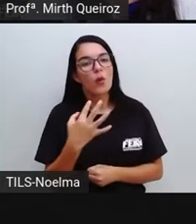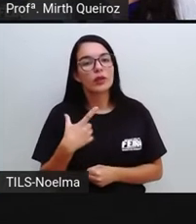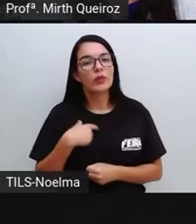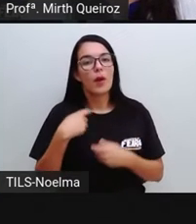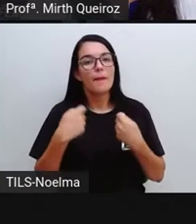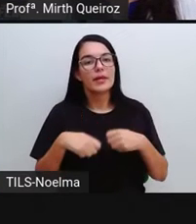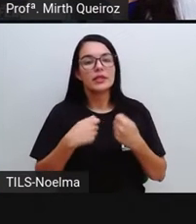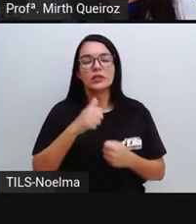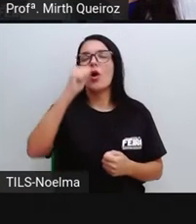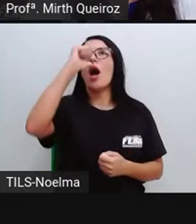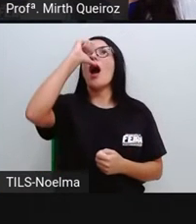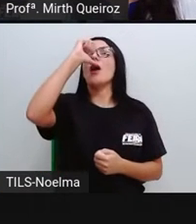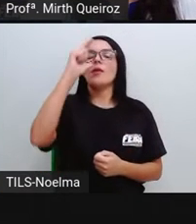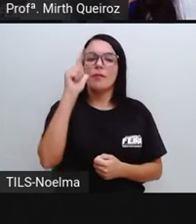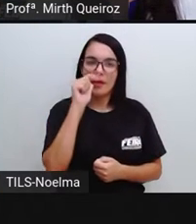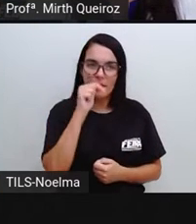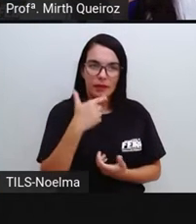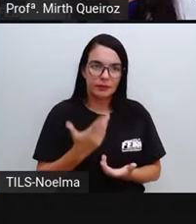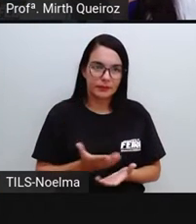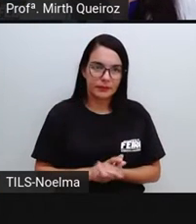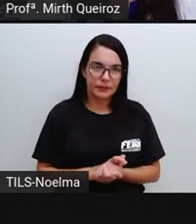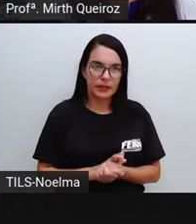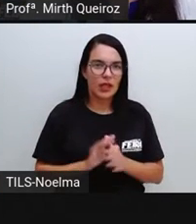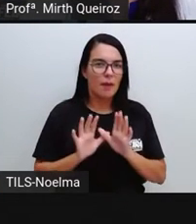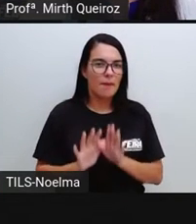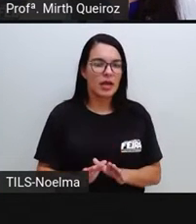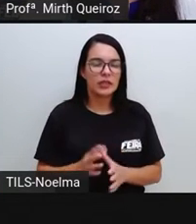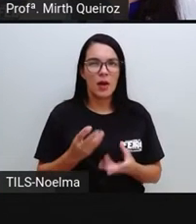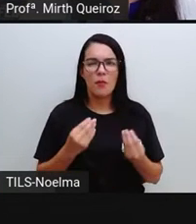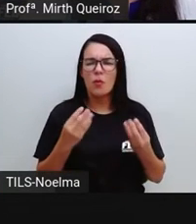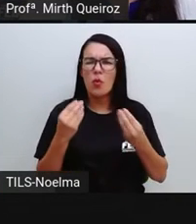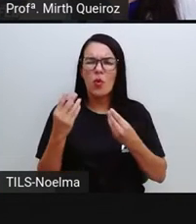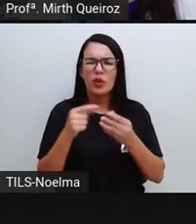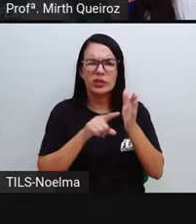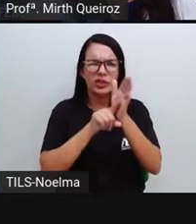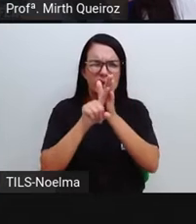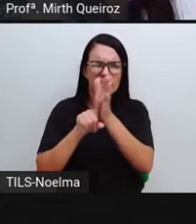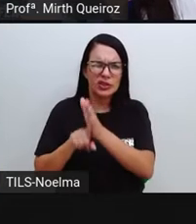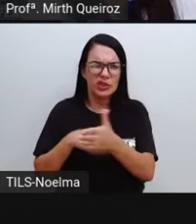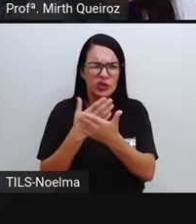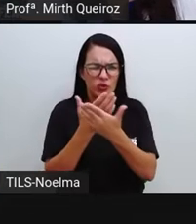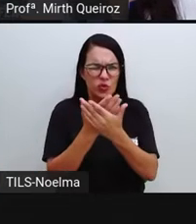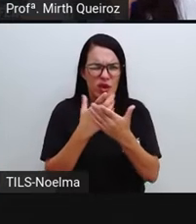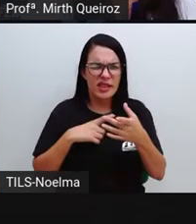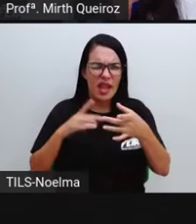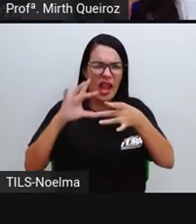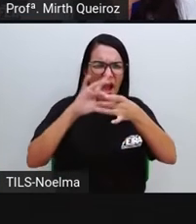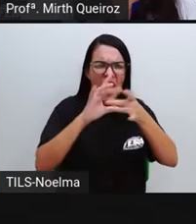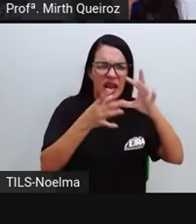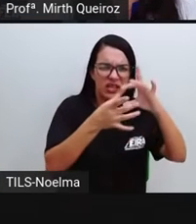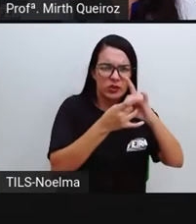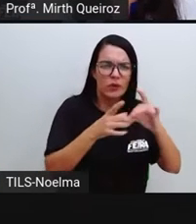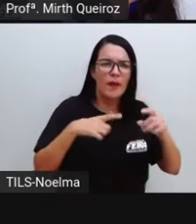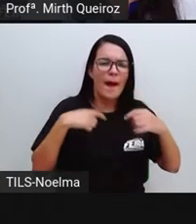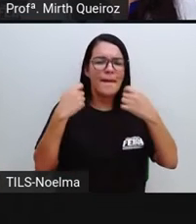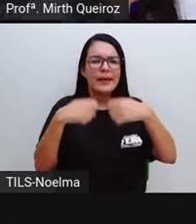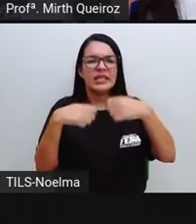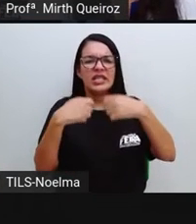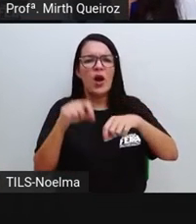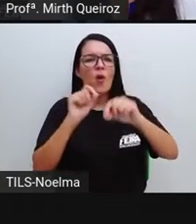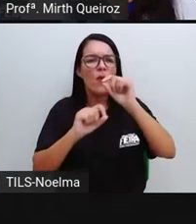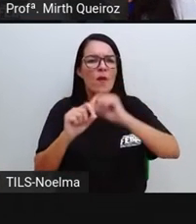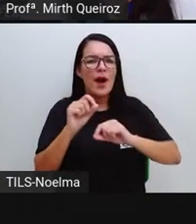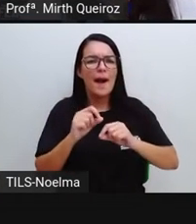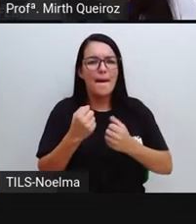consumir Diariamente Porém, em diversos estudos Eles relacionam A necessidade de se tomar água Com